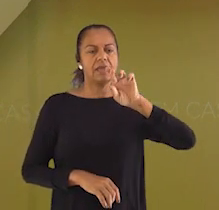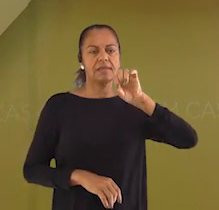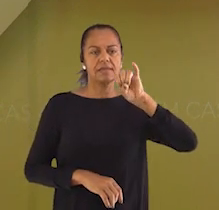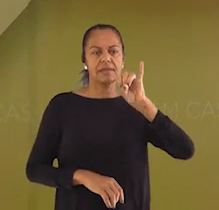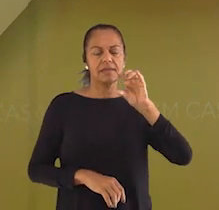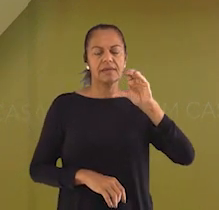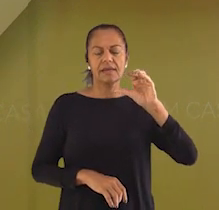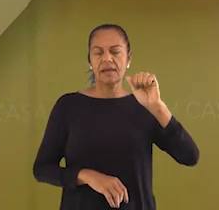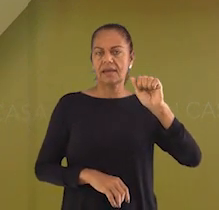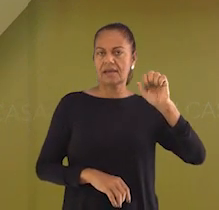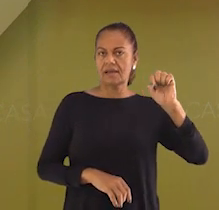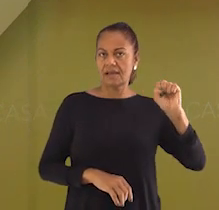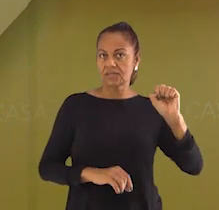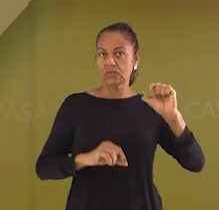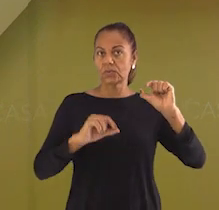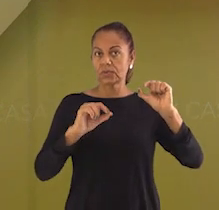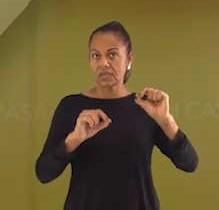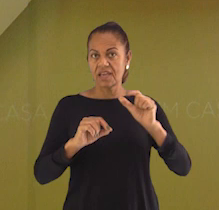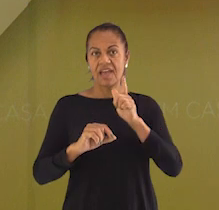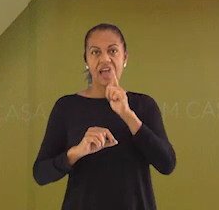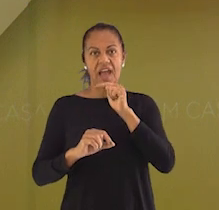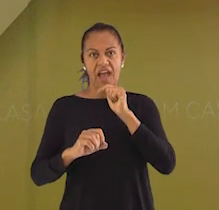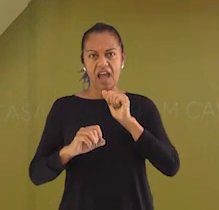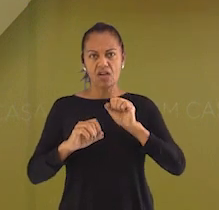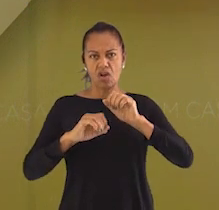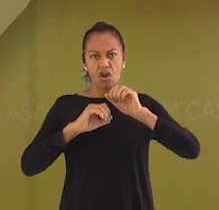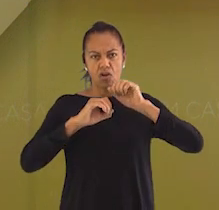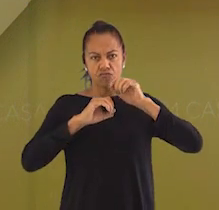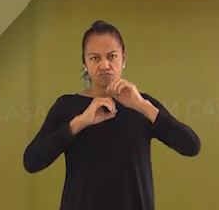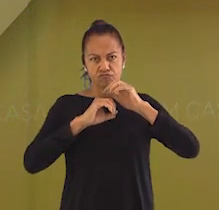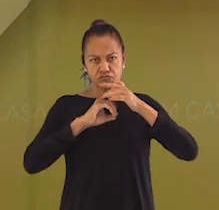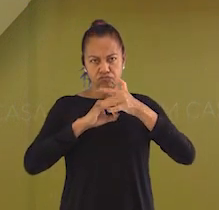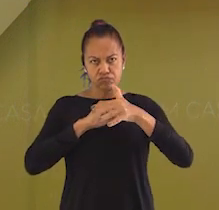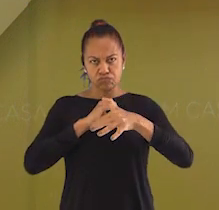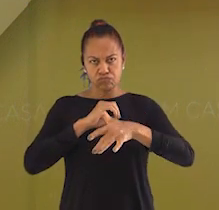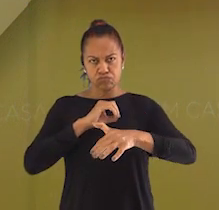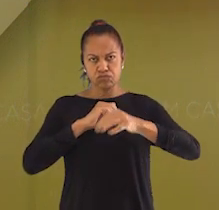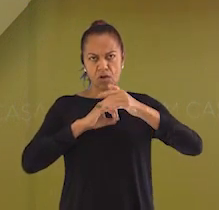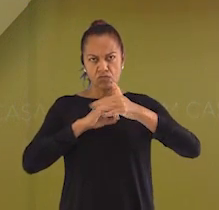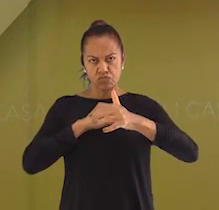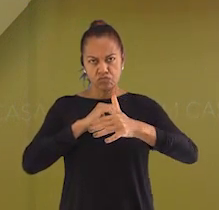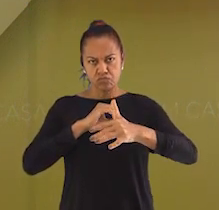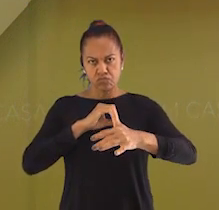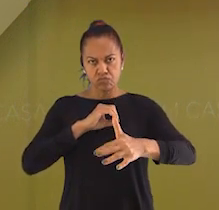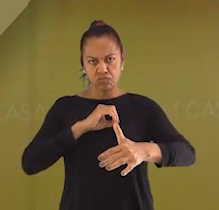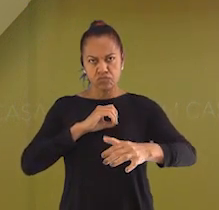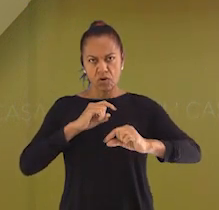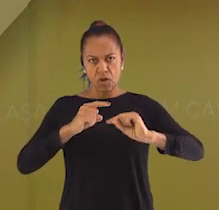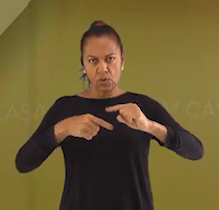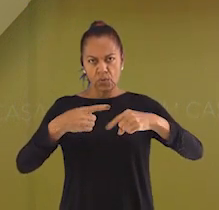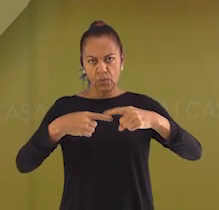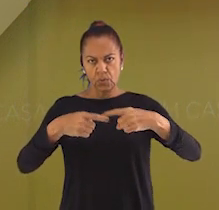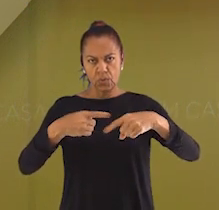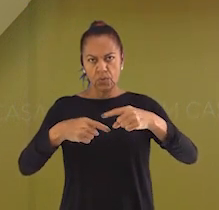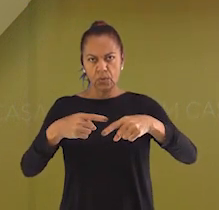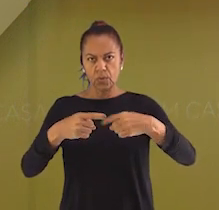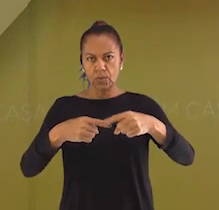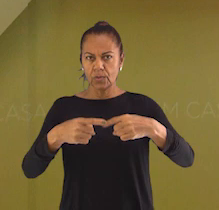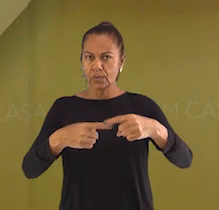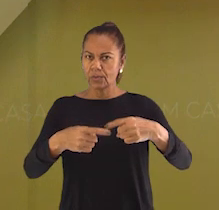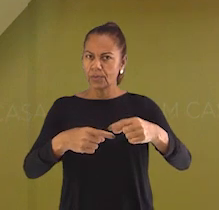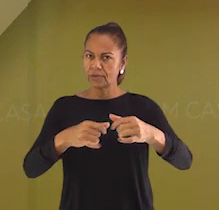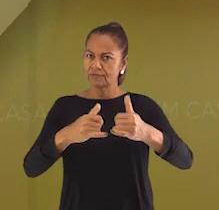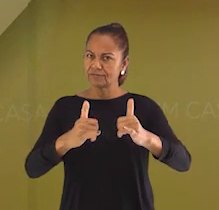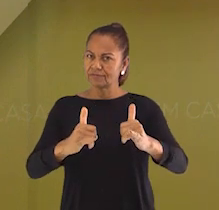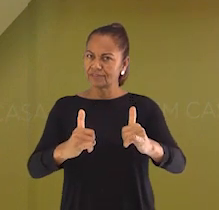energia é produzida pela força da água, que passam por ela. Essas usinas enviam energia